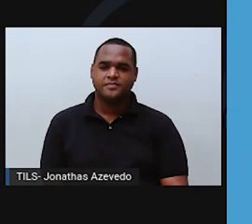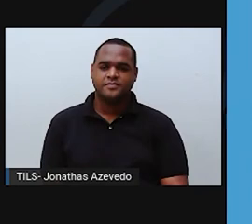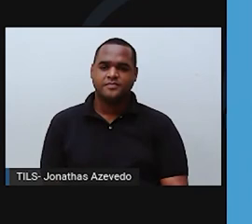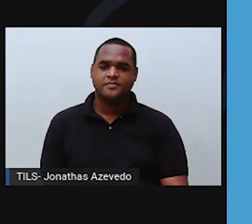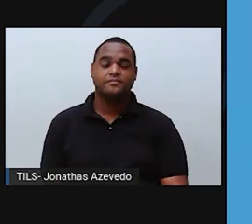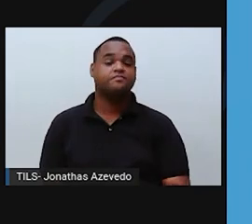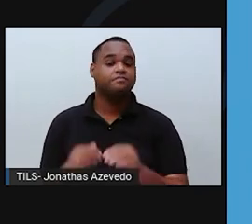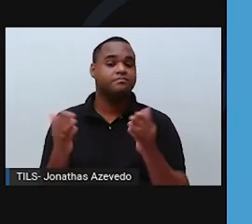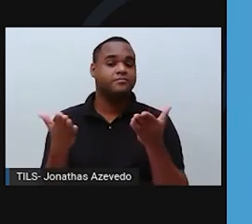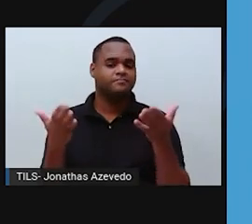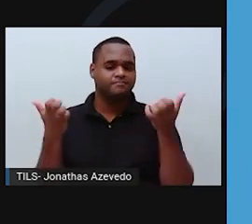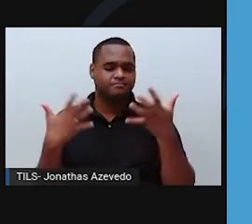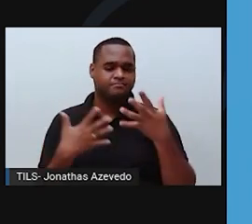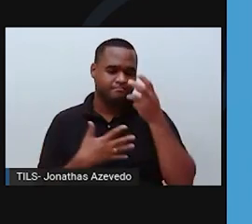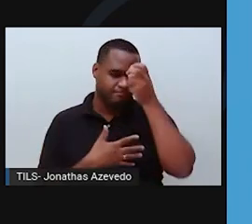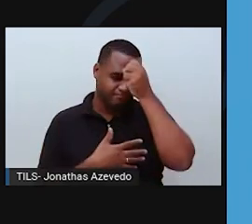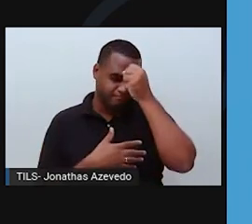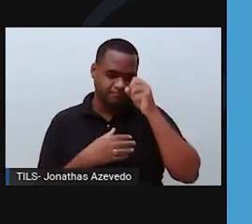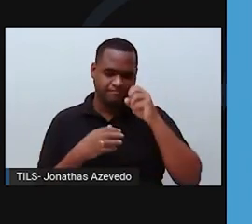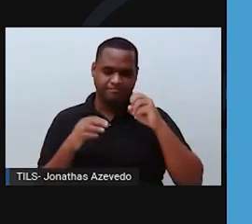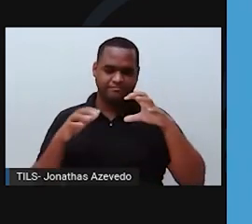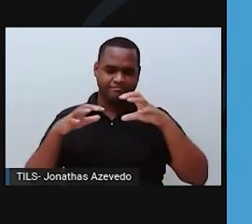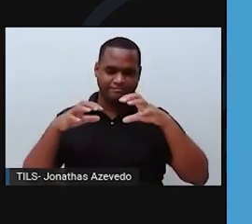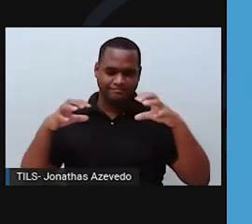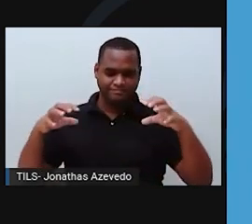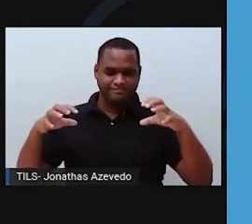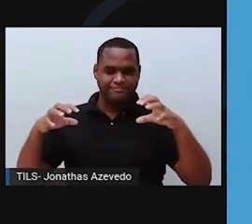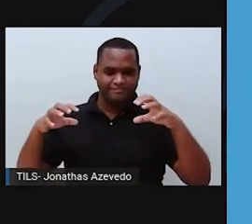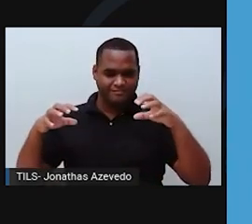Hoje aprenderemos as camadas da Terra.